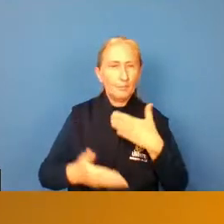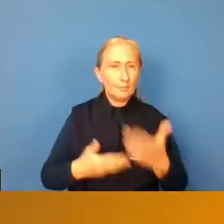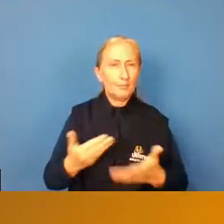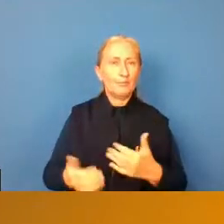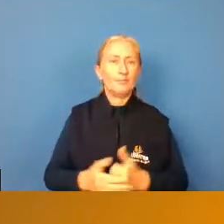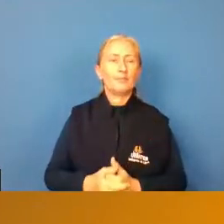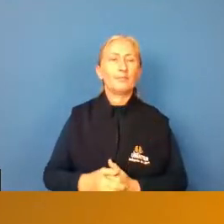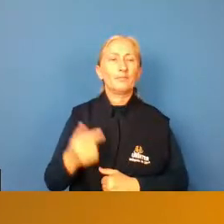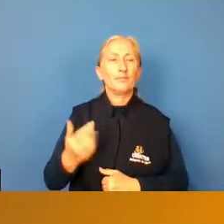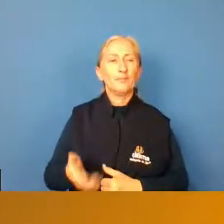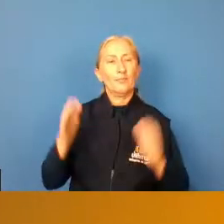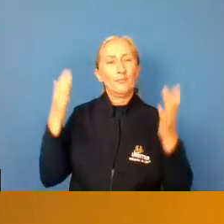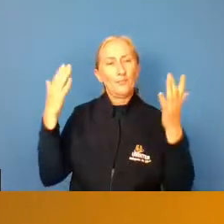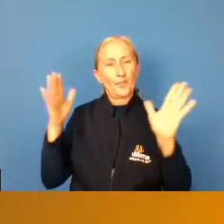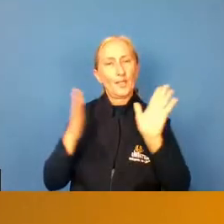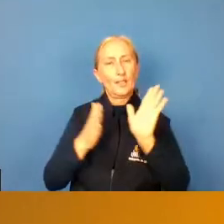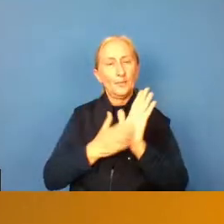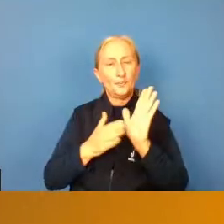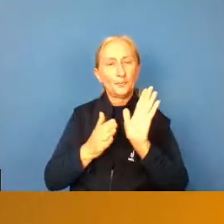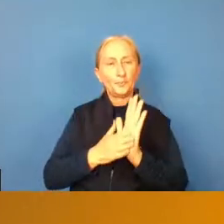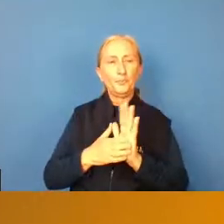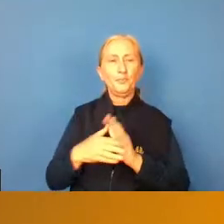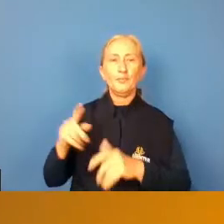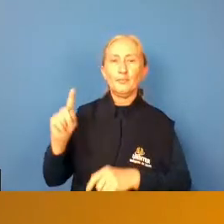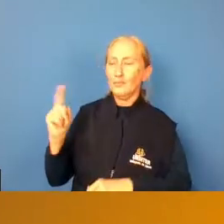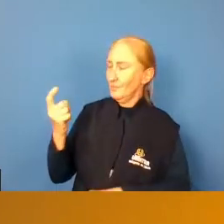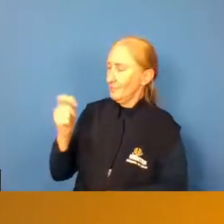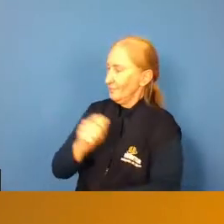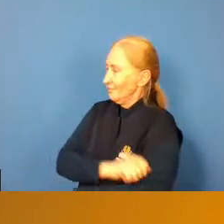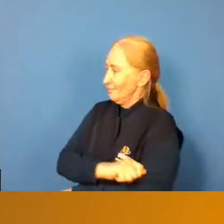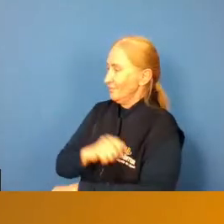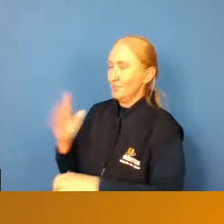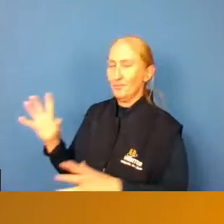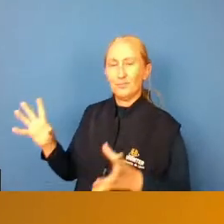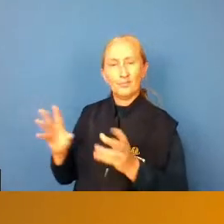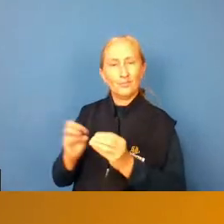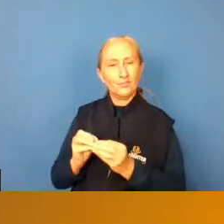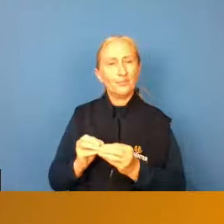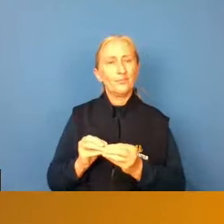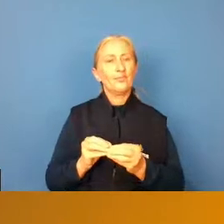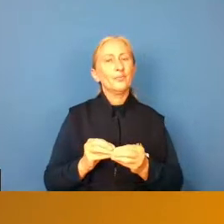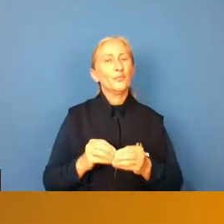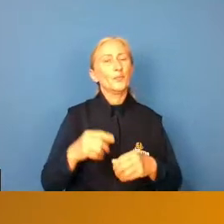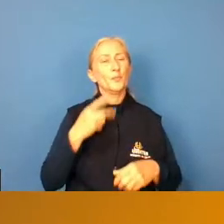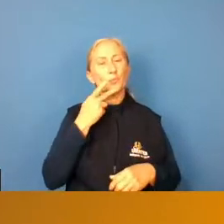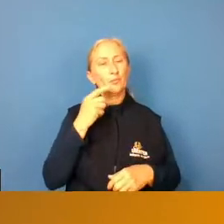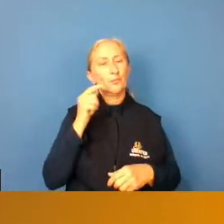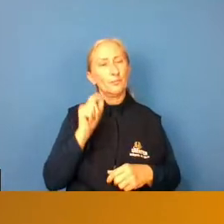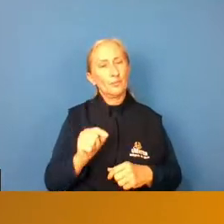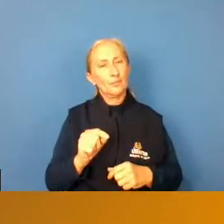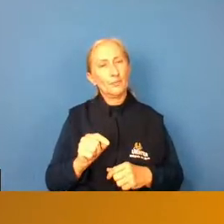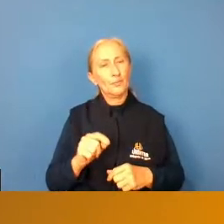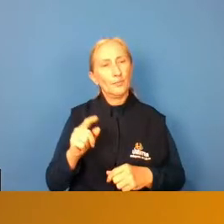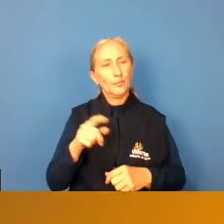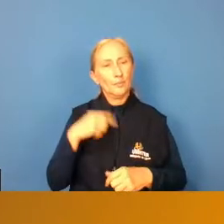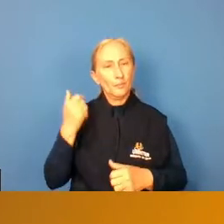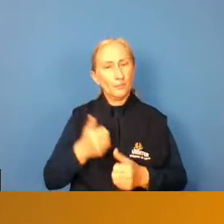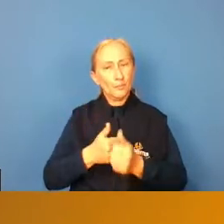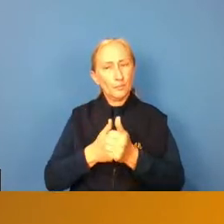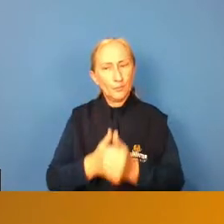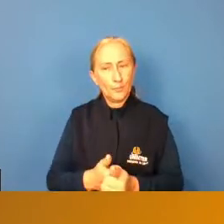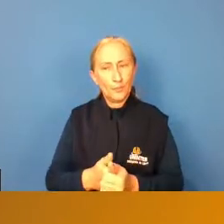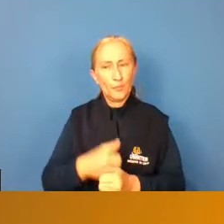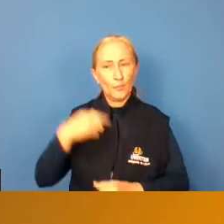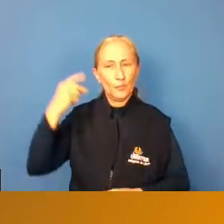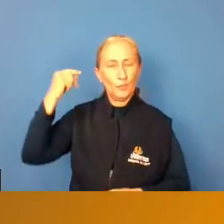queria só parabenizar também os egressos ali os alunos que estão concluindo queria comentar o pessoal que acompanhou a gente